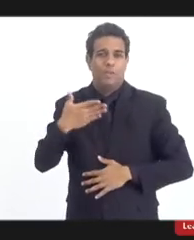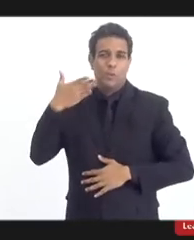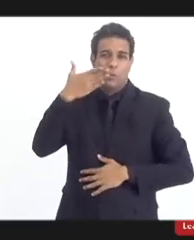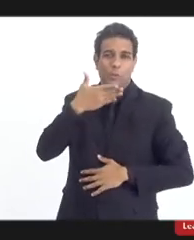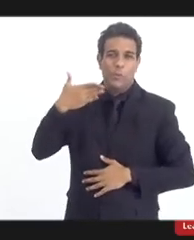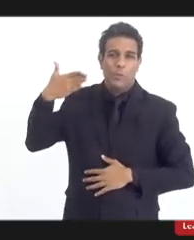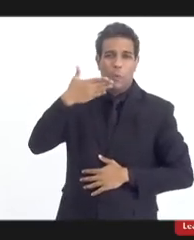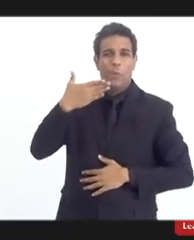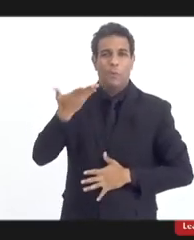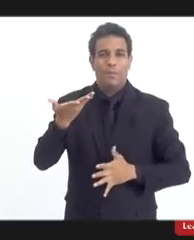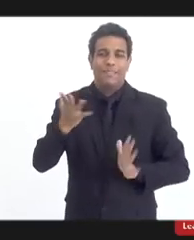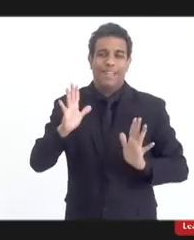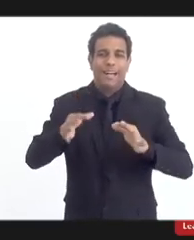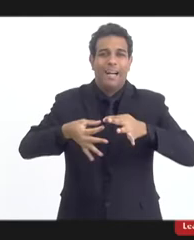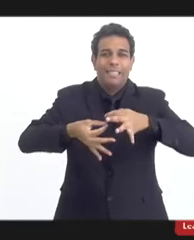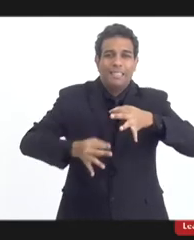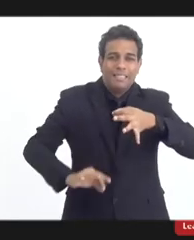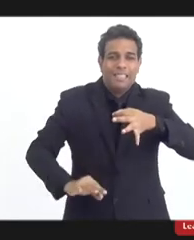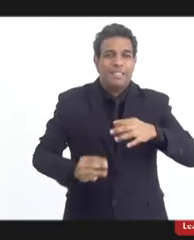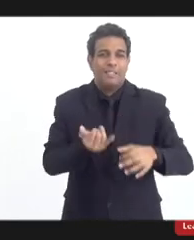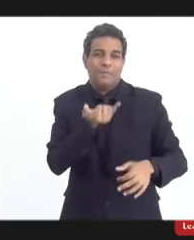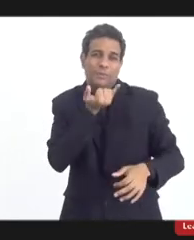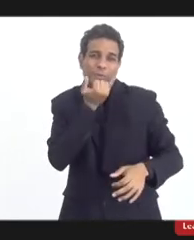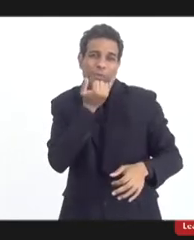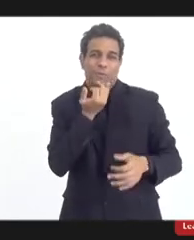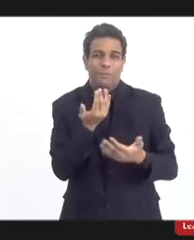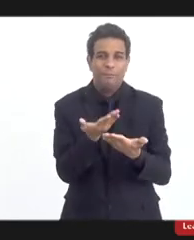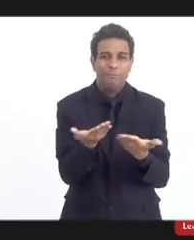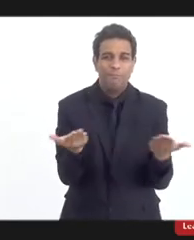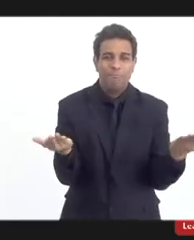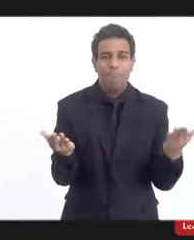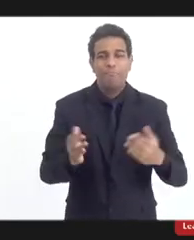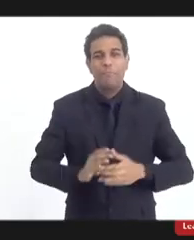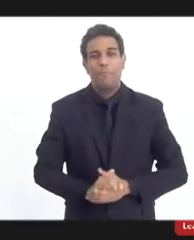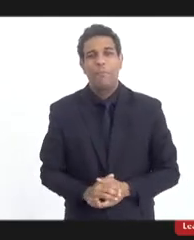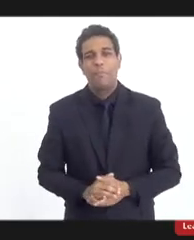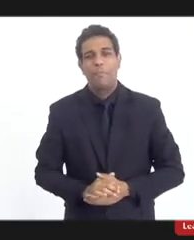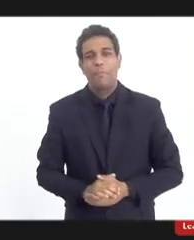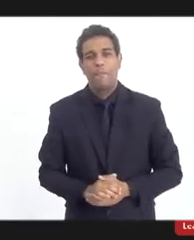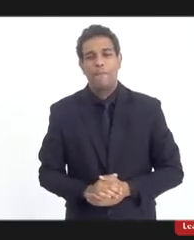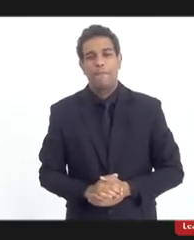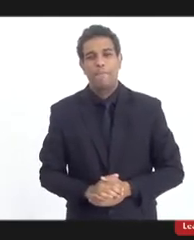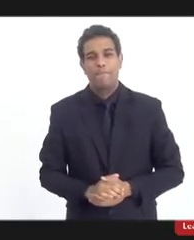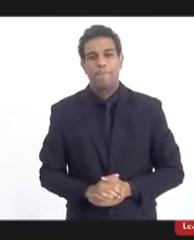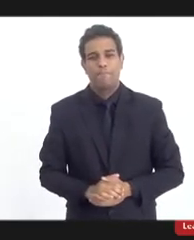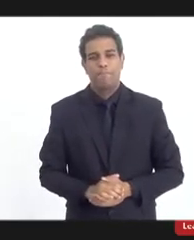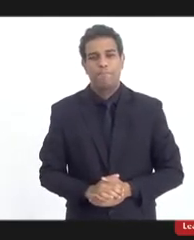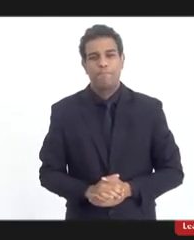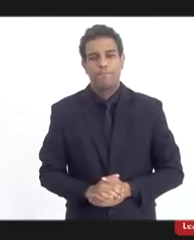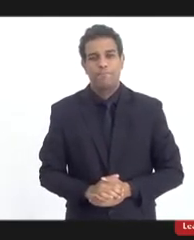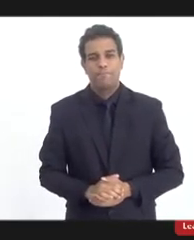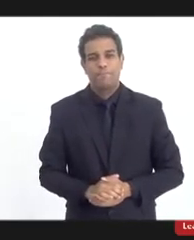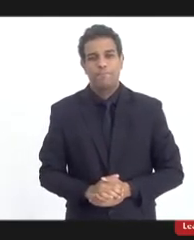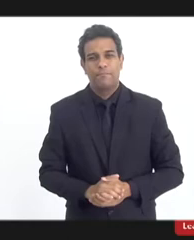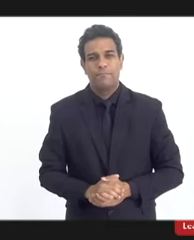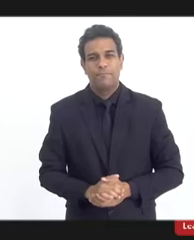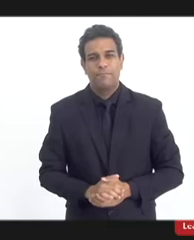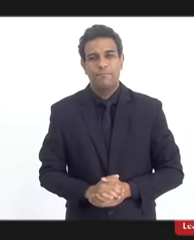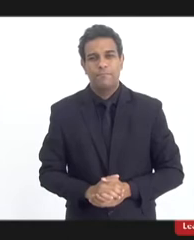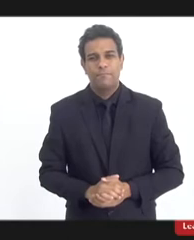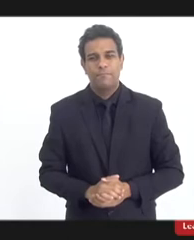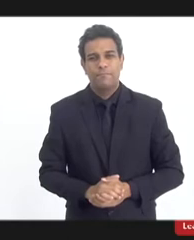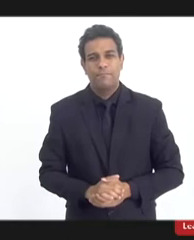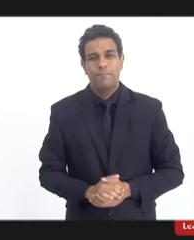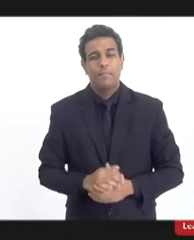falei, além do tempo que me havia, que me foi destinado pela excelentíssima senhora presidenta,